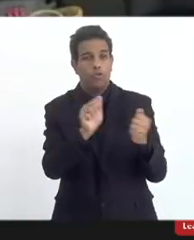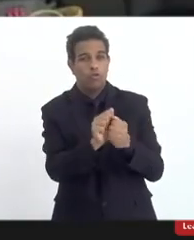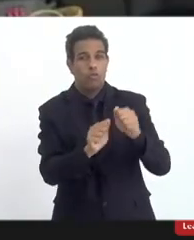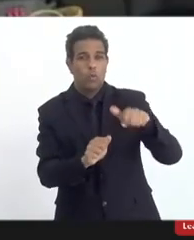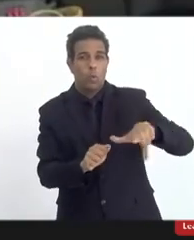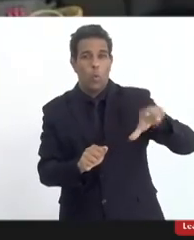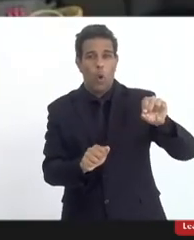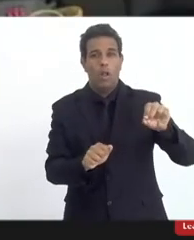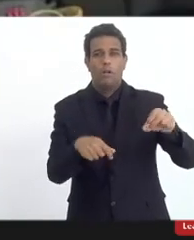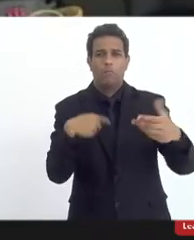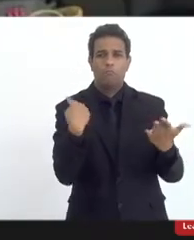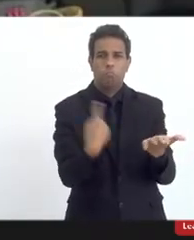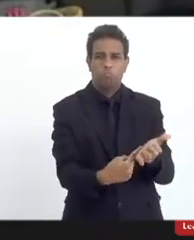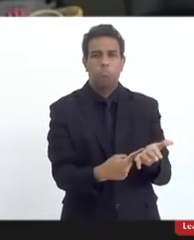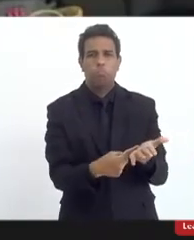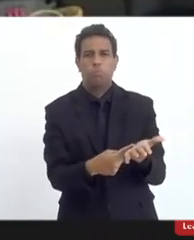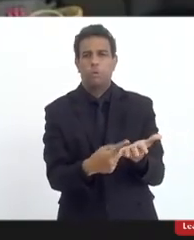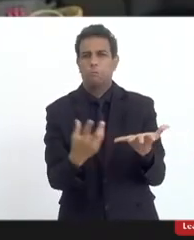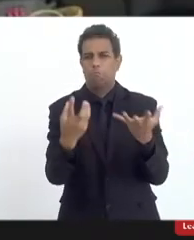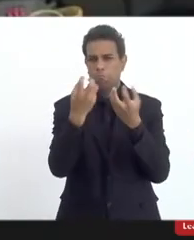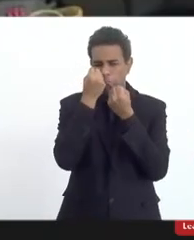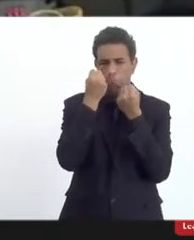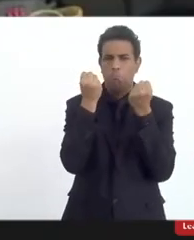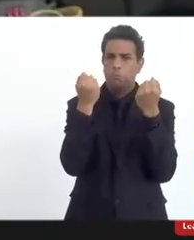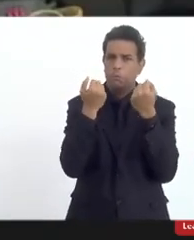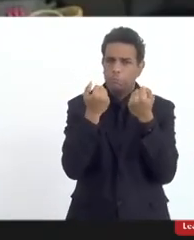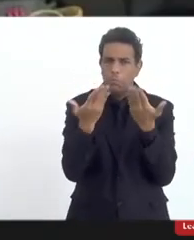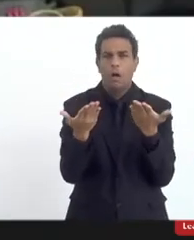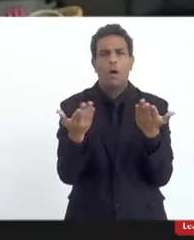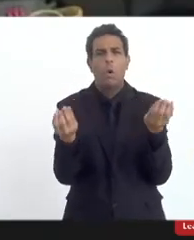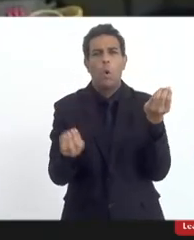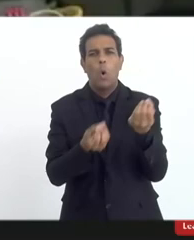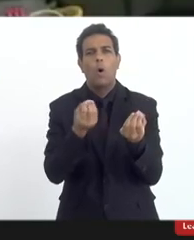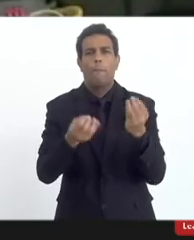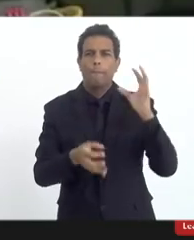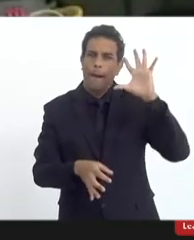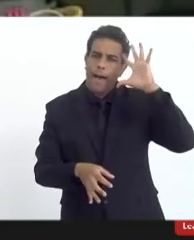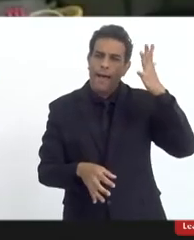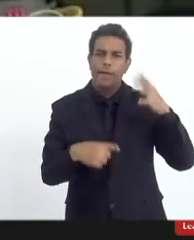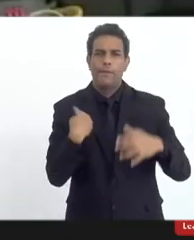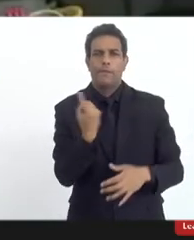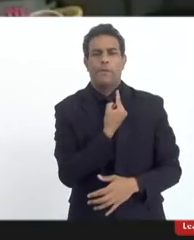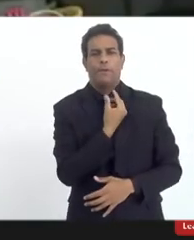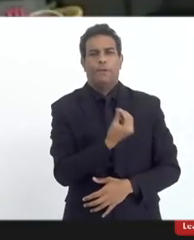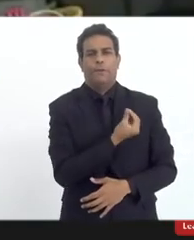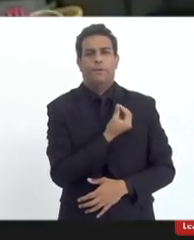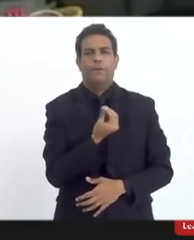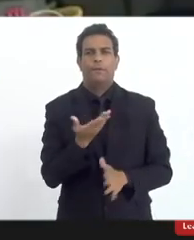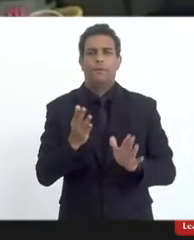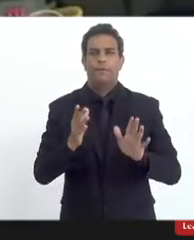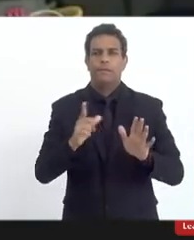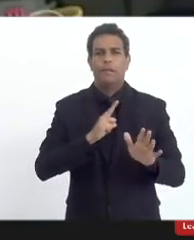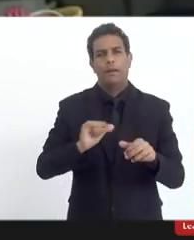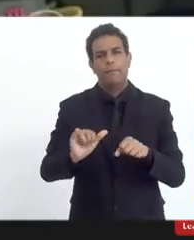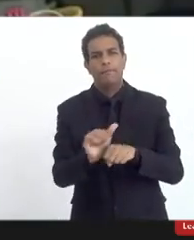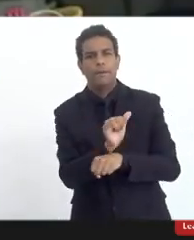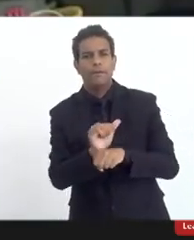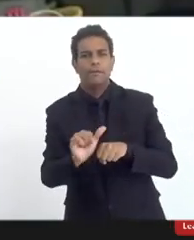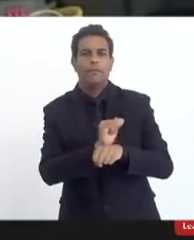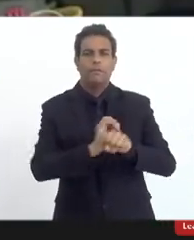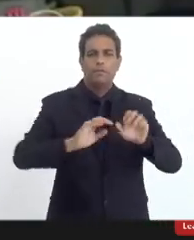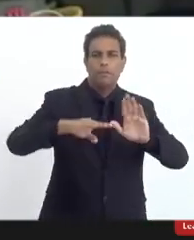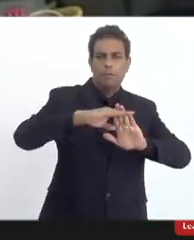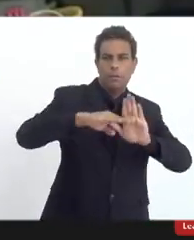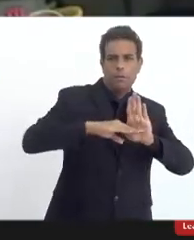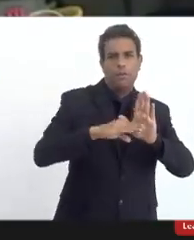nós fechamos os nossos olhos em relação a isso não podemos não tem como então criamos projetos como esses